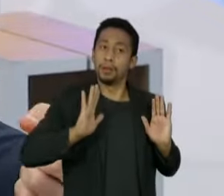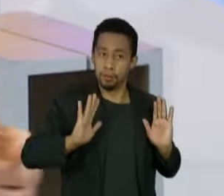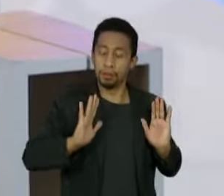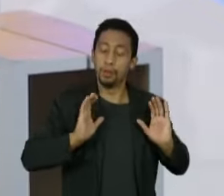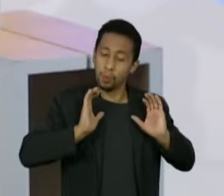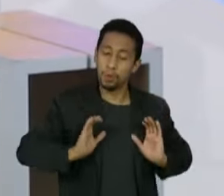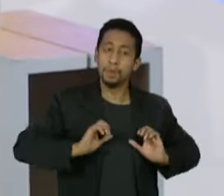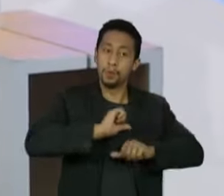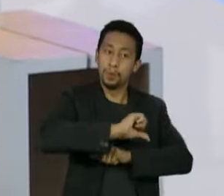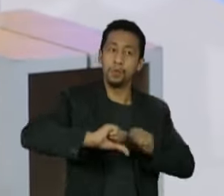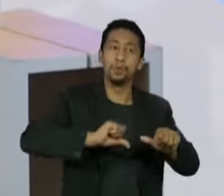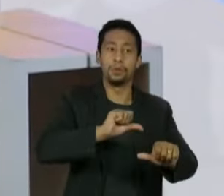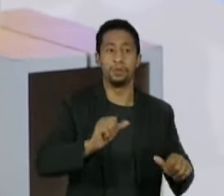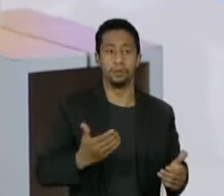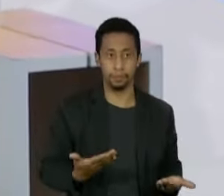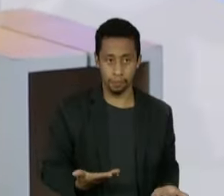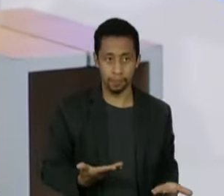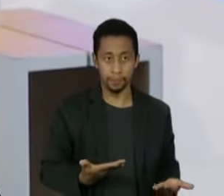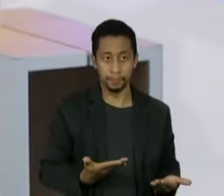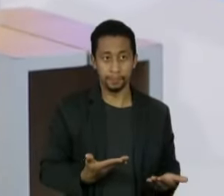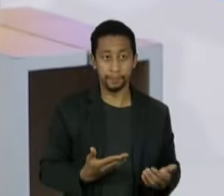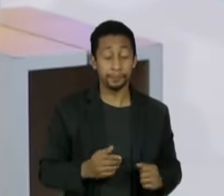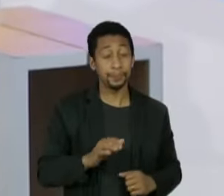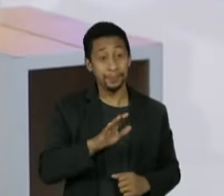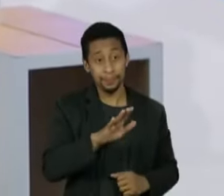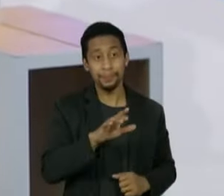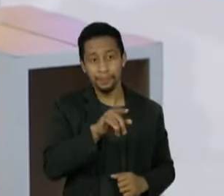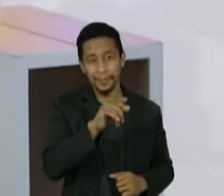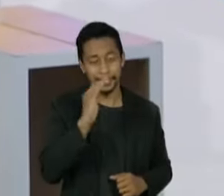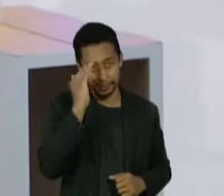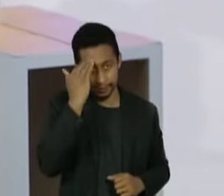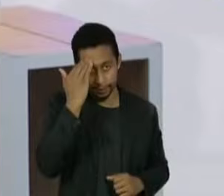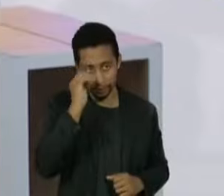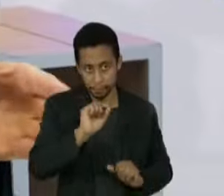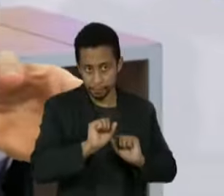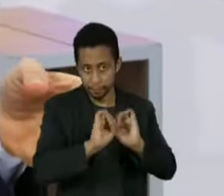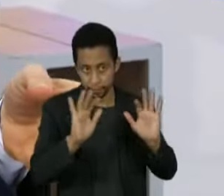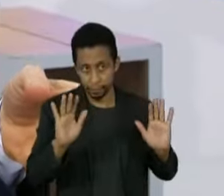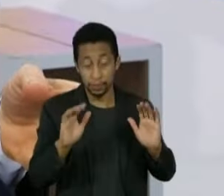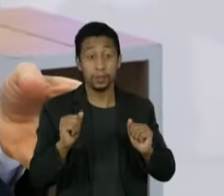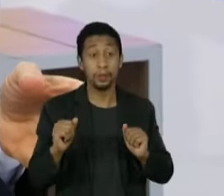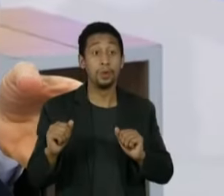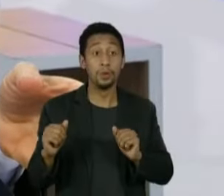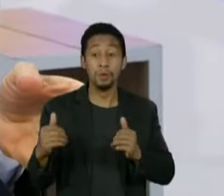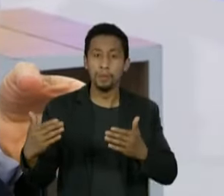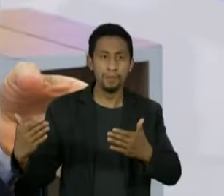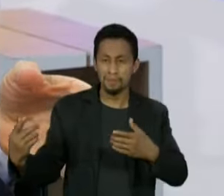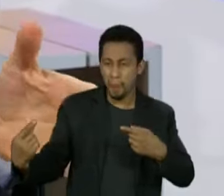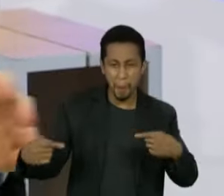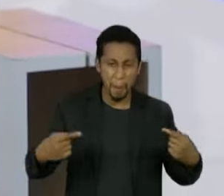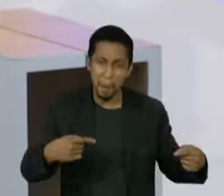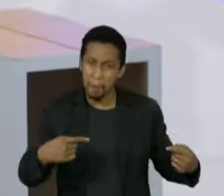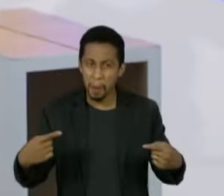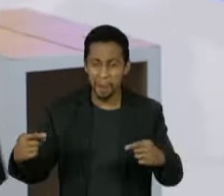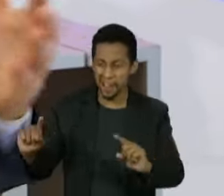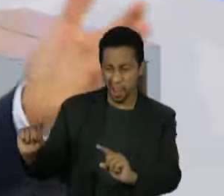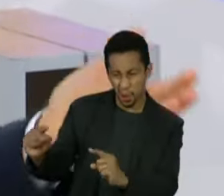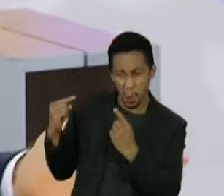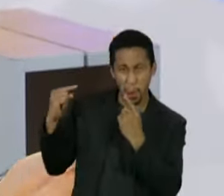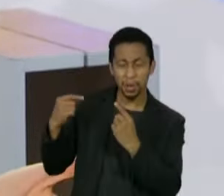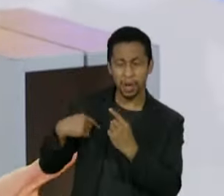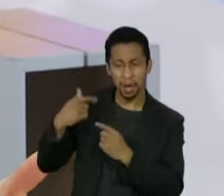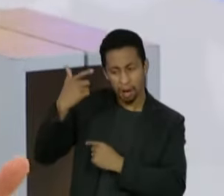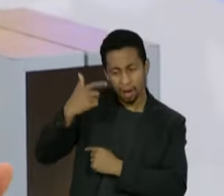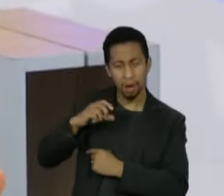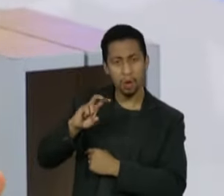comportamento. Então, só para você entender, Renato, que logo depois daquele episódio, eu não imaginei que ia